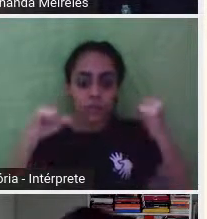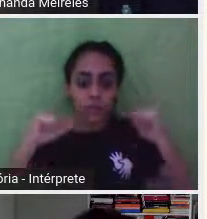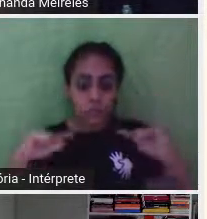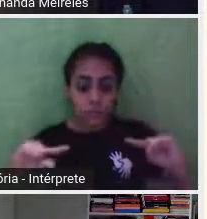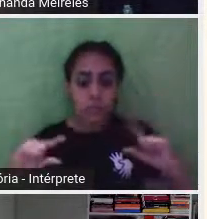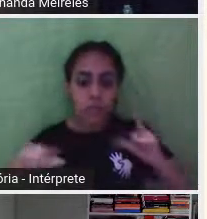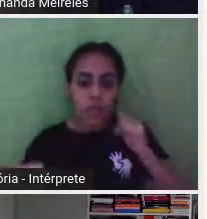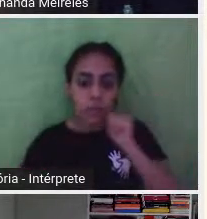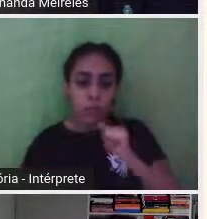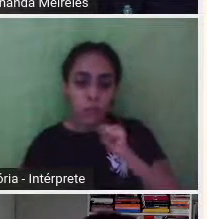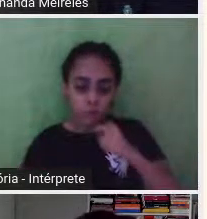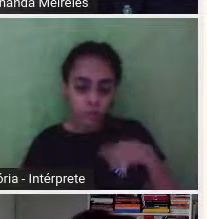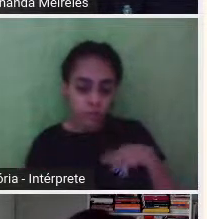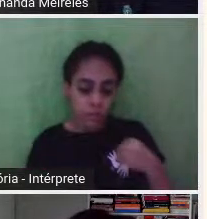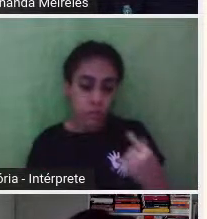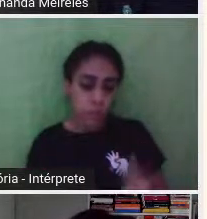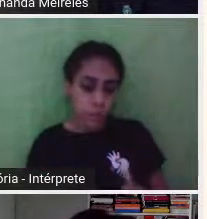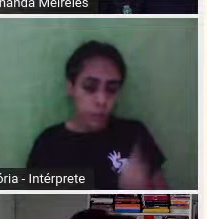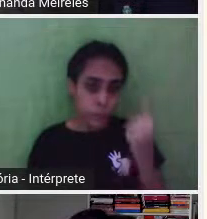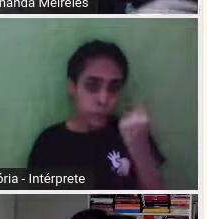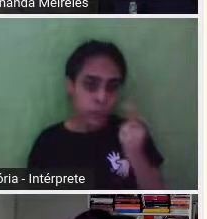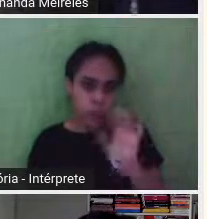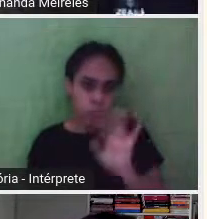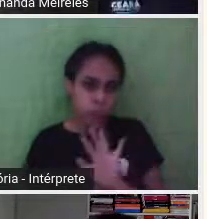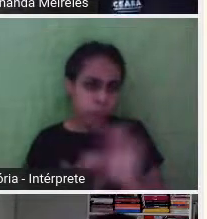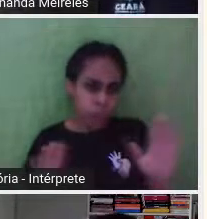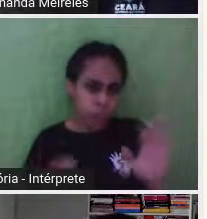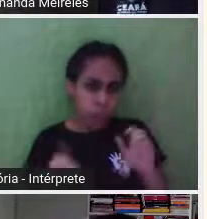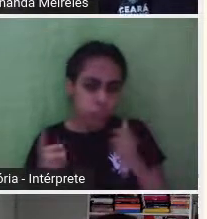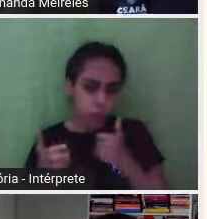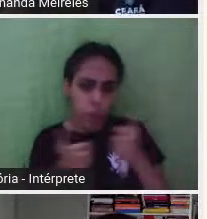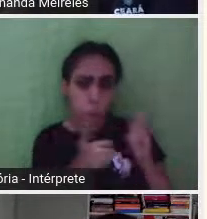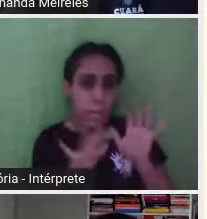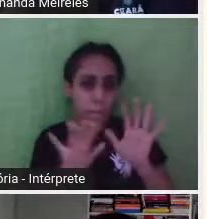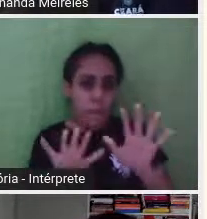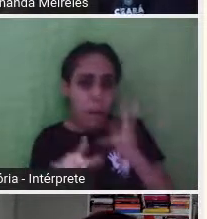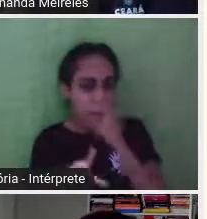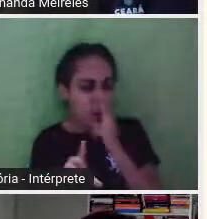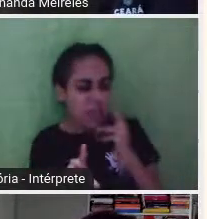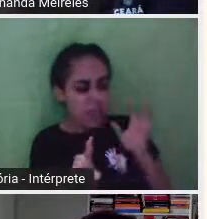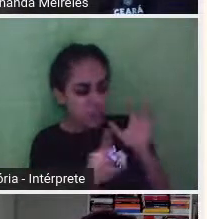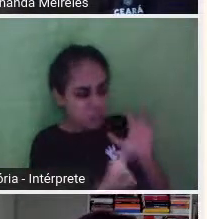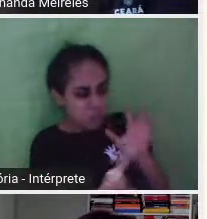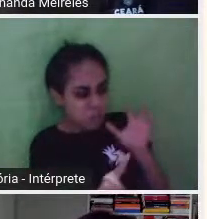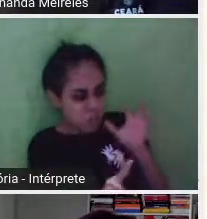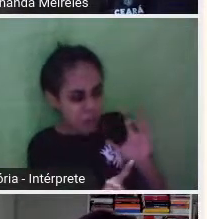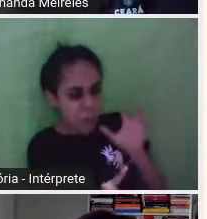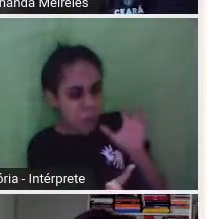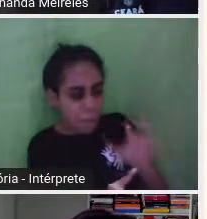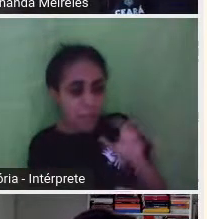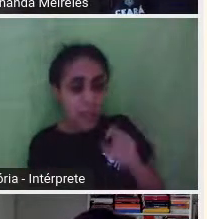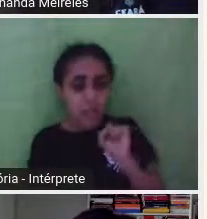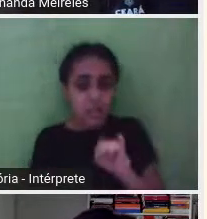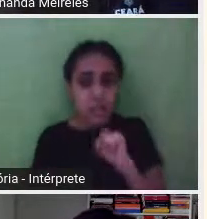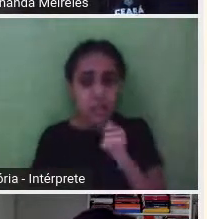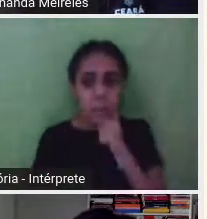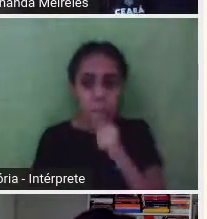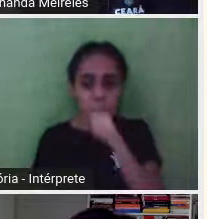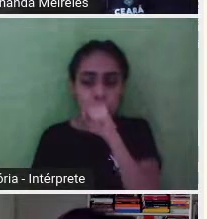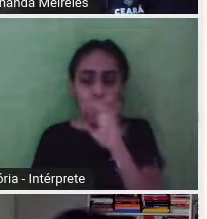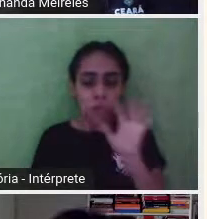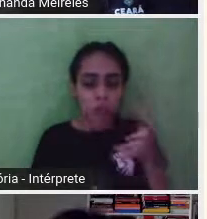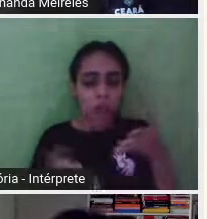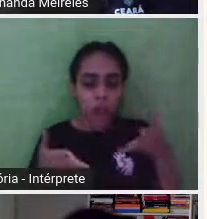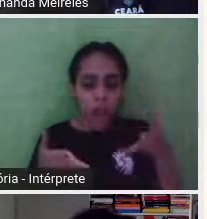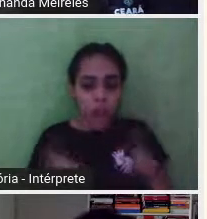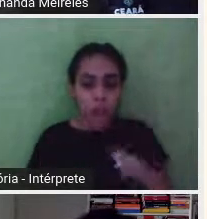pra ela tá bom, e aí, fica aquela pressão que toda mãe que tem um filho escuta, nossa, quando é que